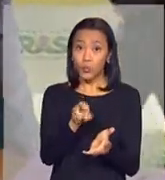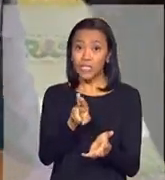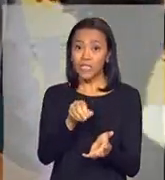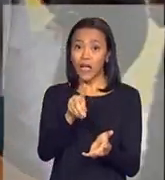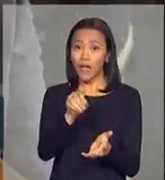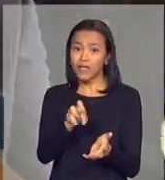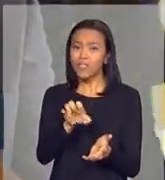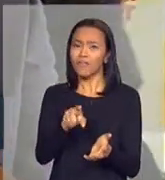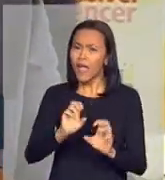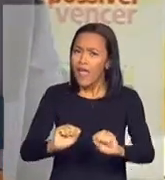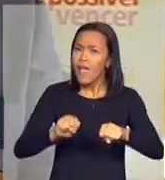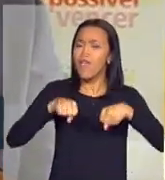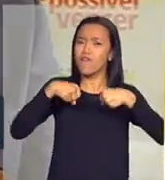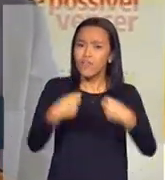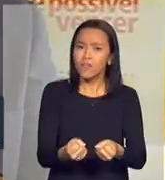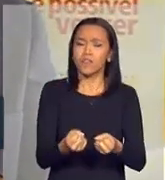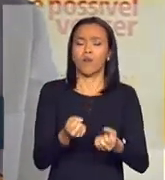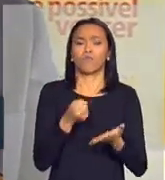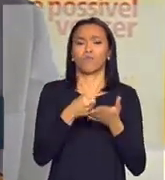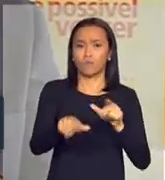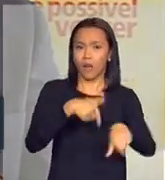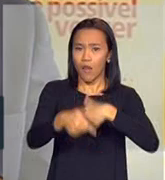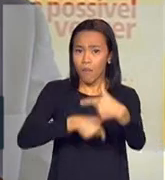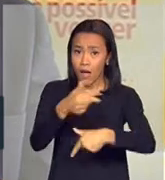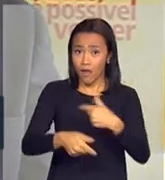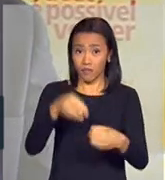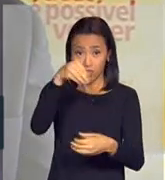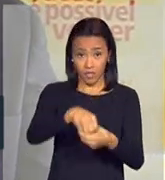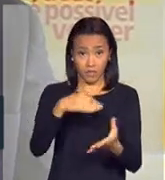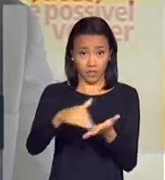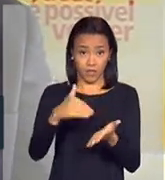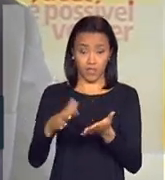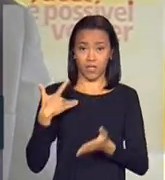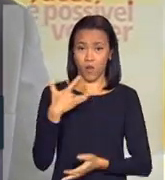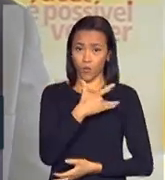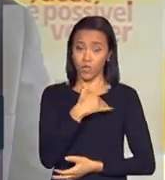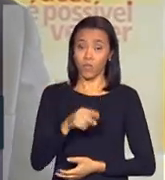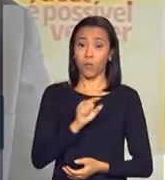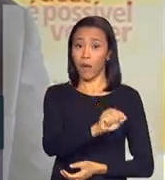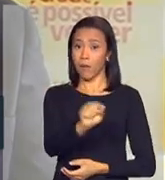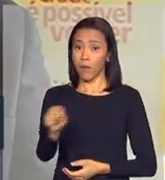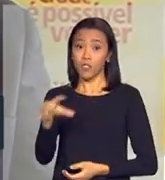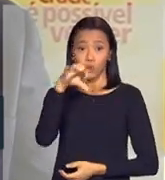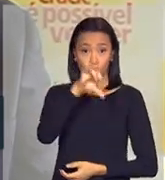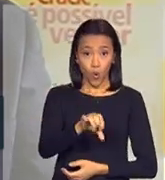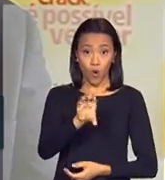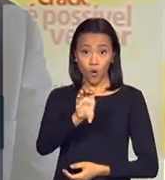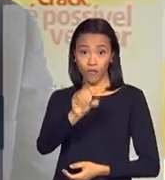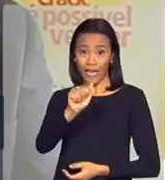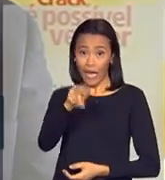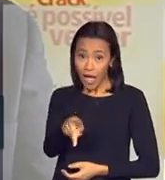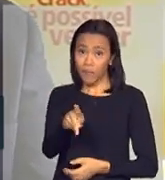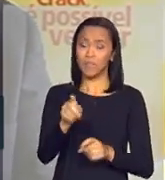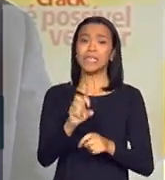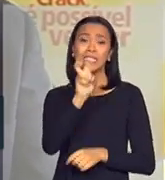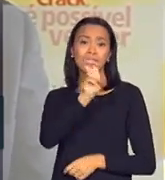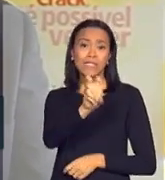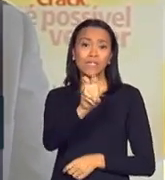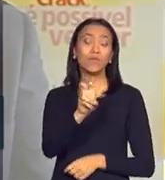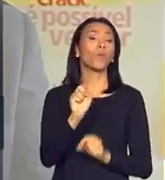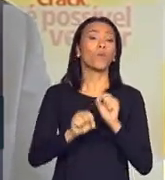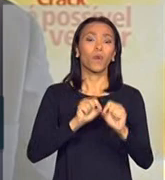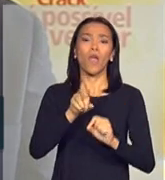reforçando a rede de atenção psicossocial da Secretaria de Saúde. Então, são nove CAPES de álcool e drogas, sendo que cinco deles